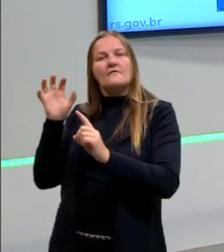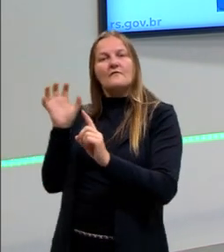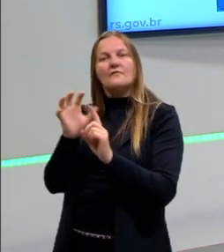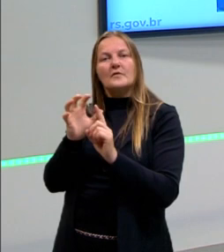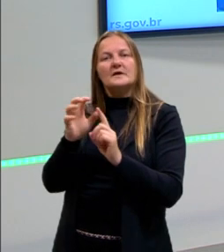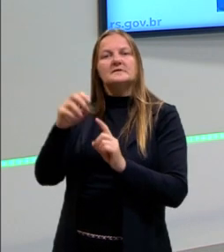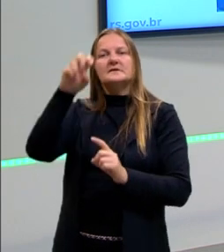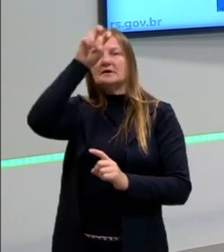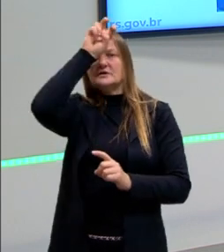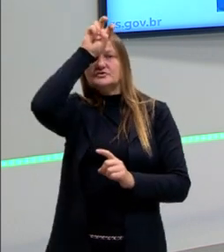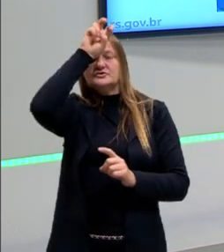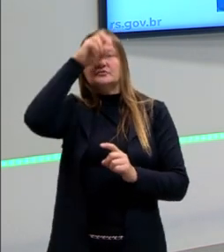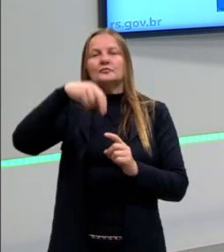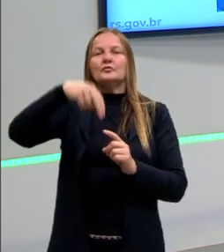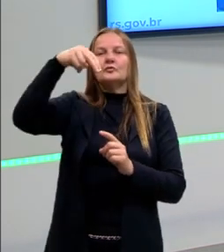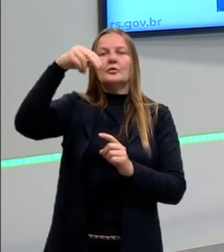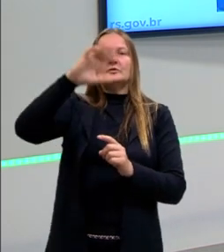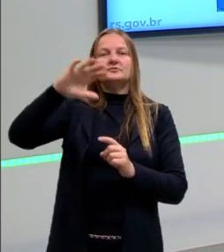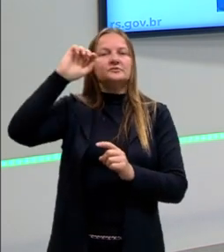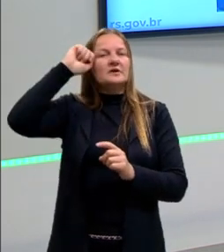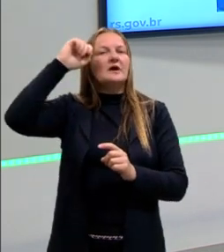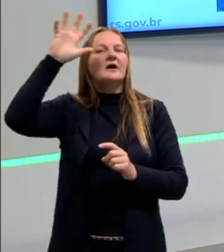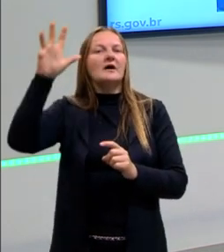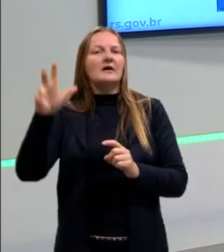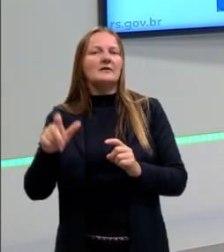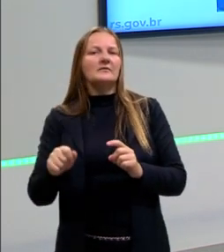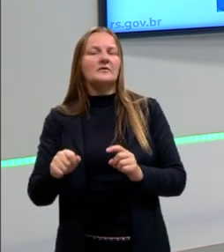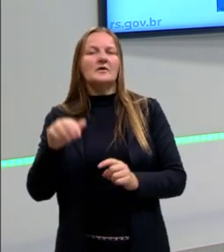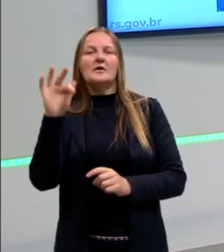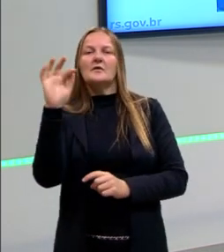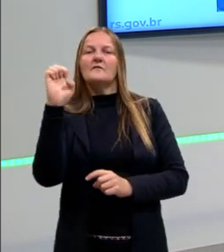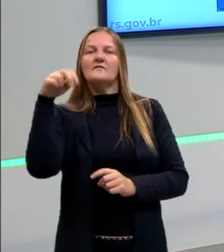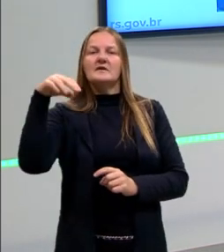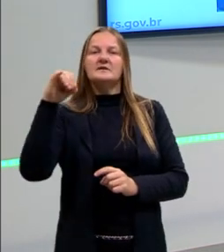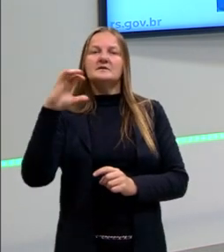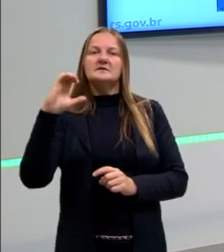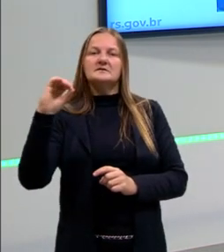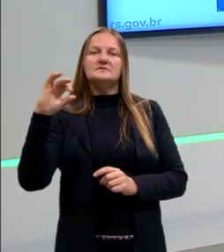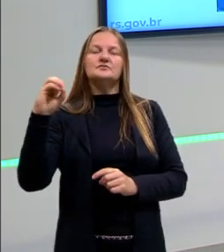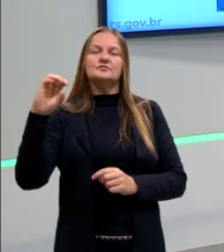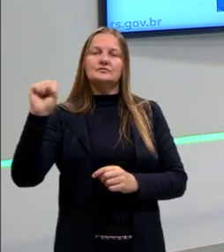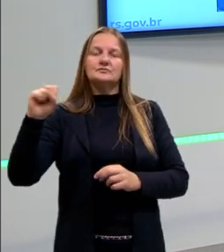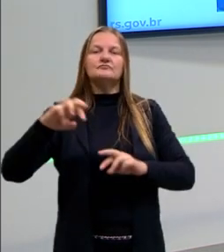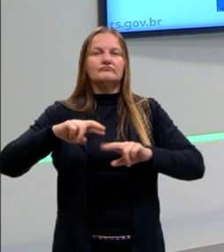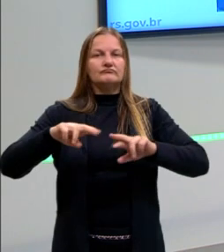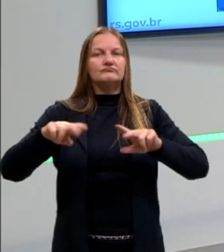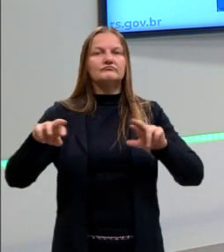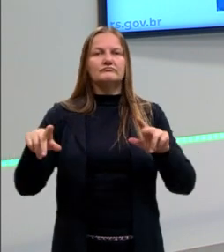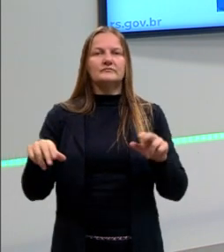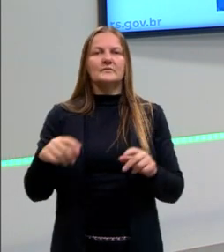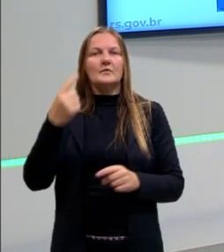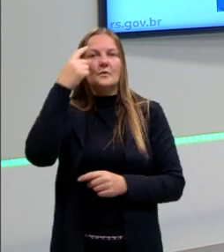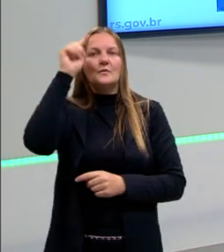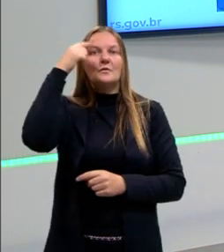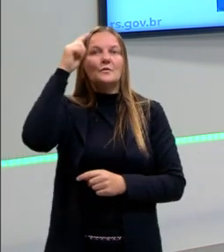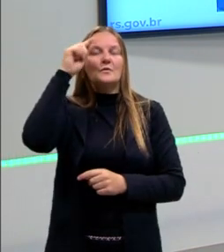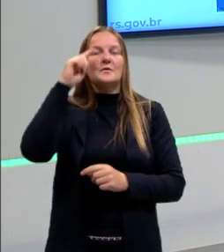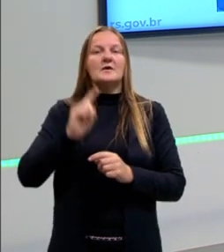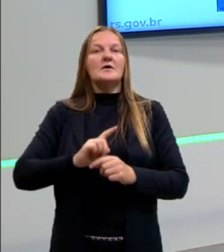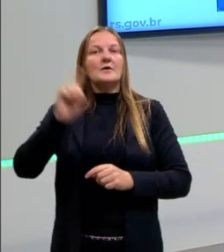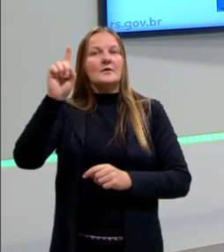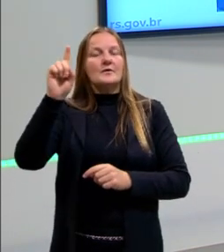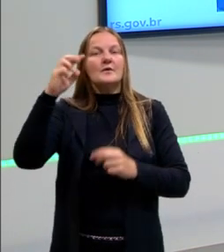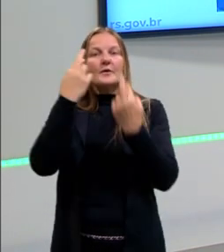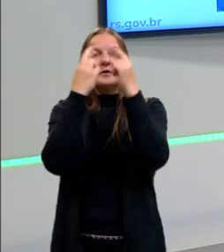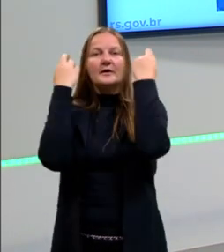Egito, e até ali do Oriente Próximo, dos Fenícios. Então, muitas coisas que são colocadas como invenções, inovações